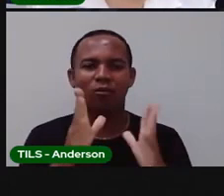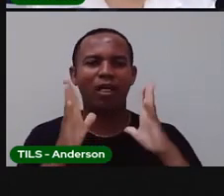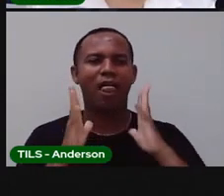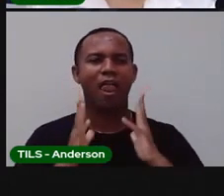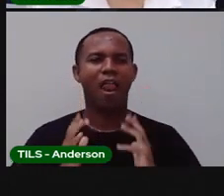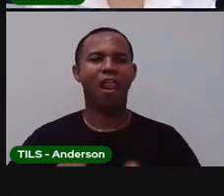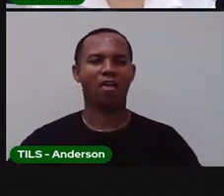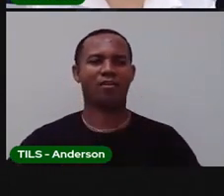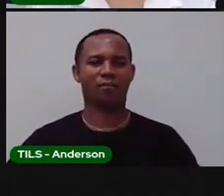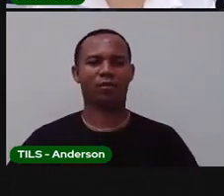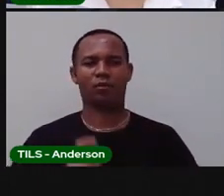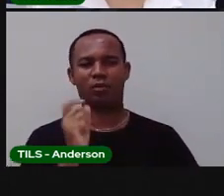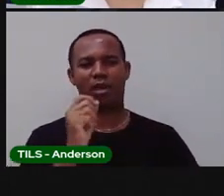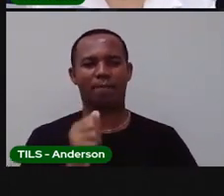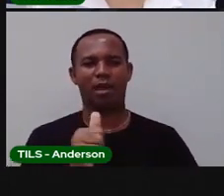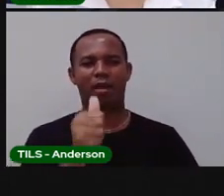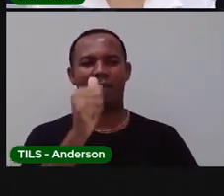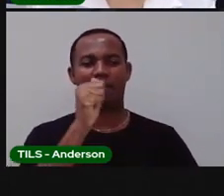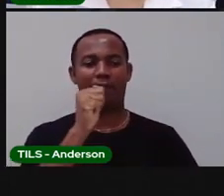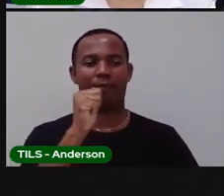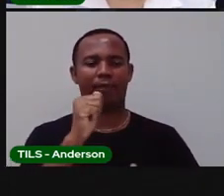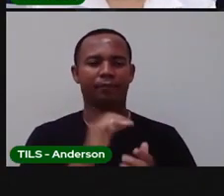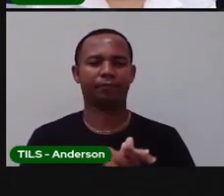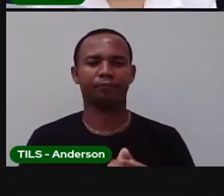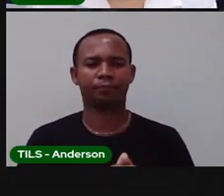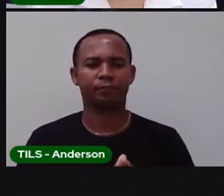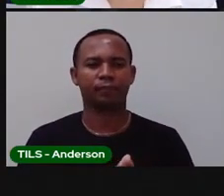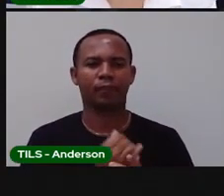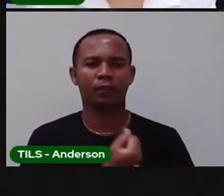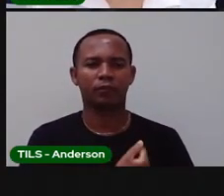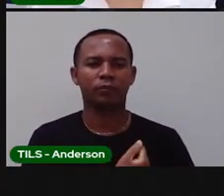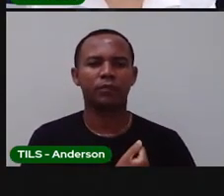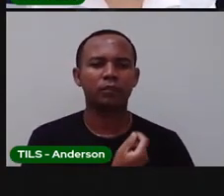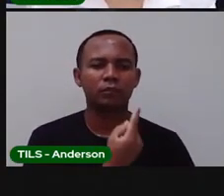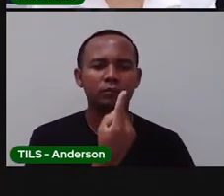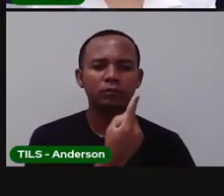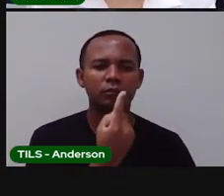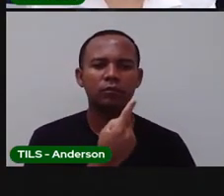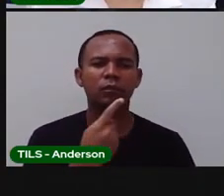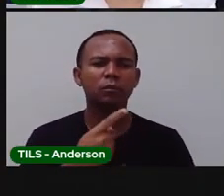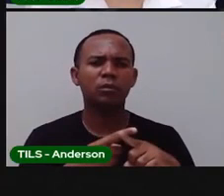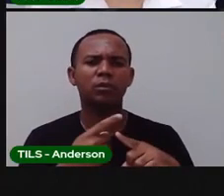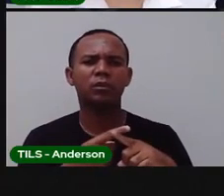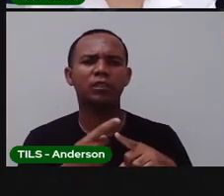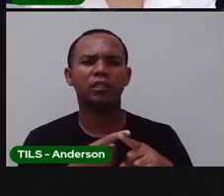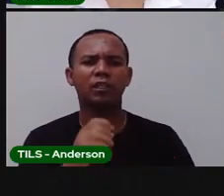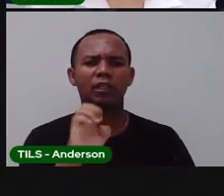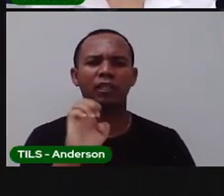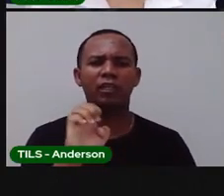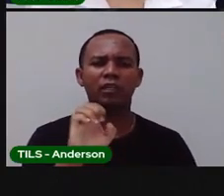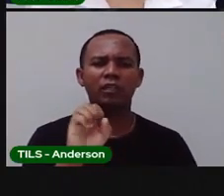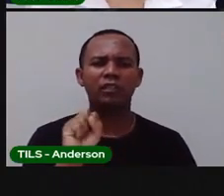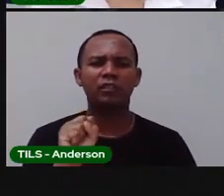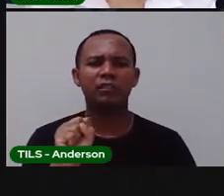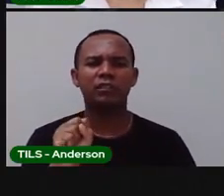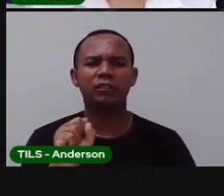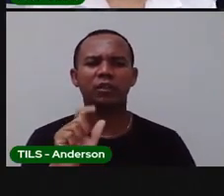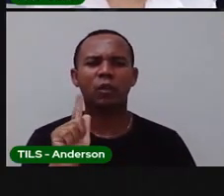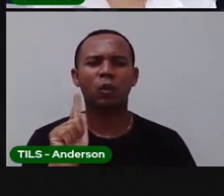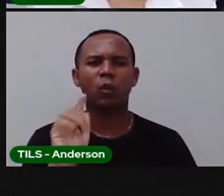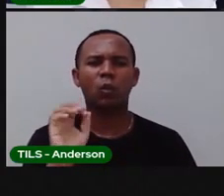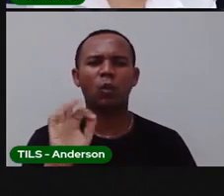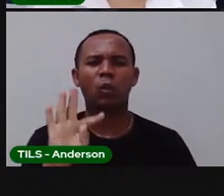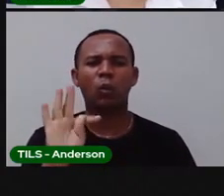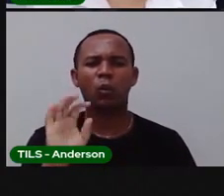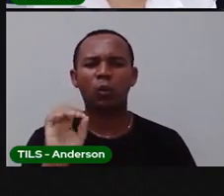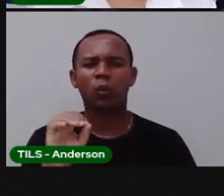que a gente pode o quê? Beber. Questão 1. Por que a coleta de esgoto é um serviço público tão importante,